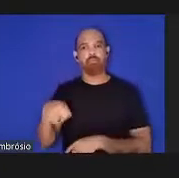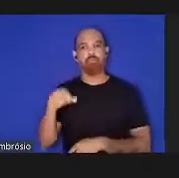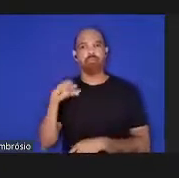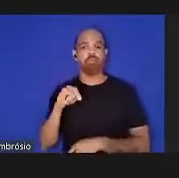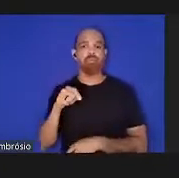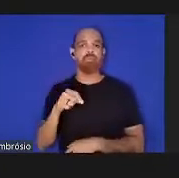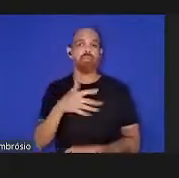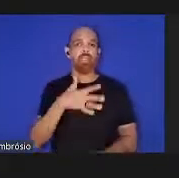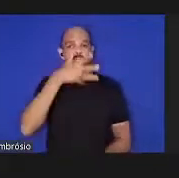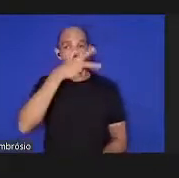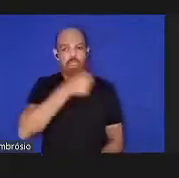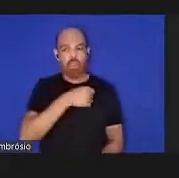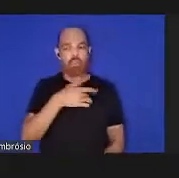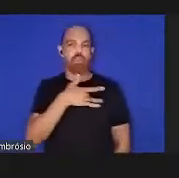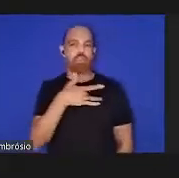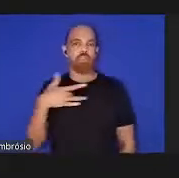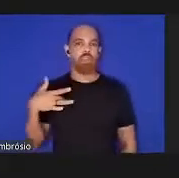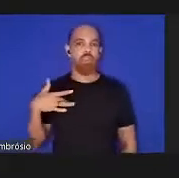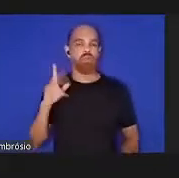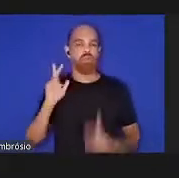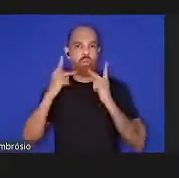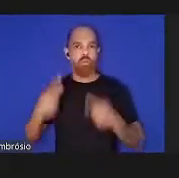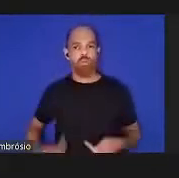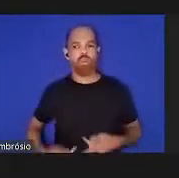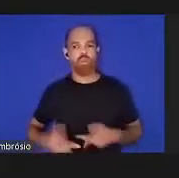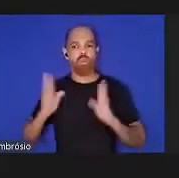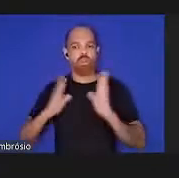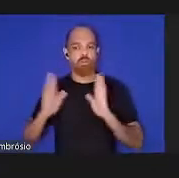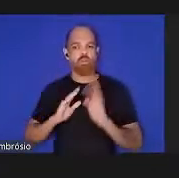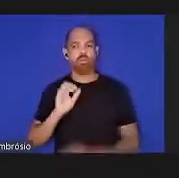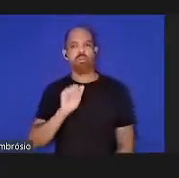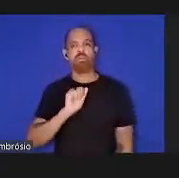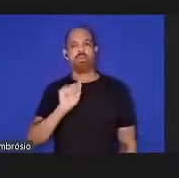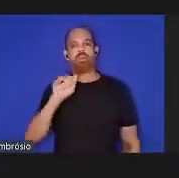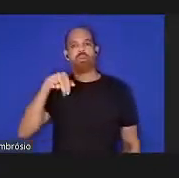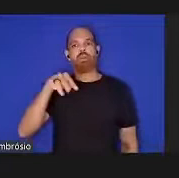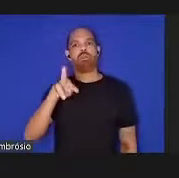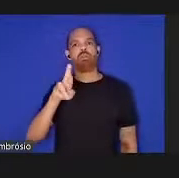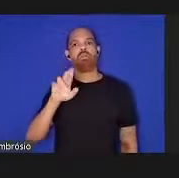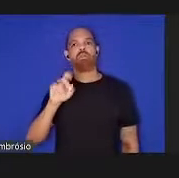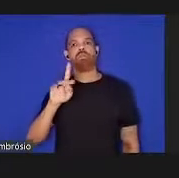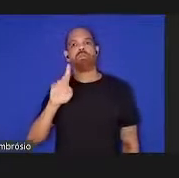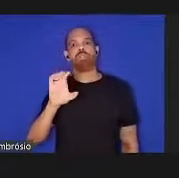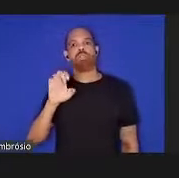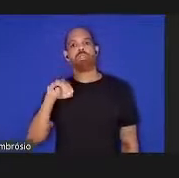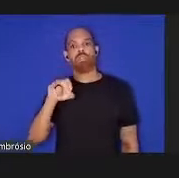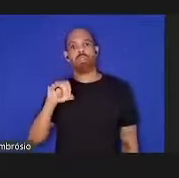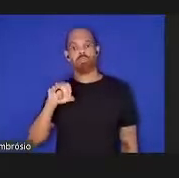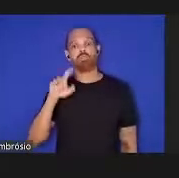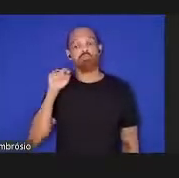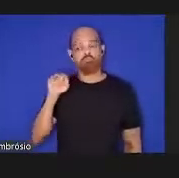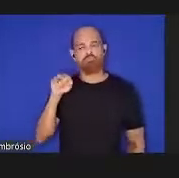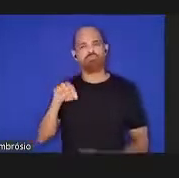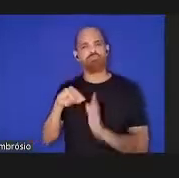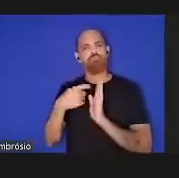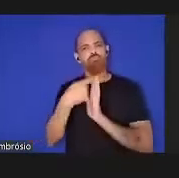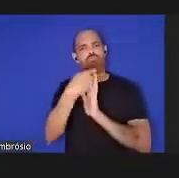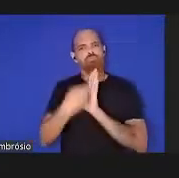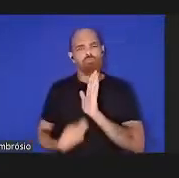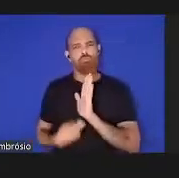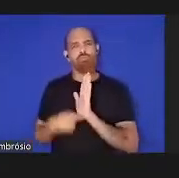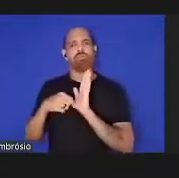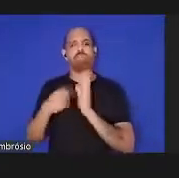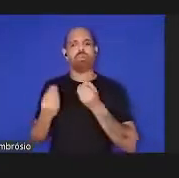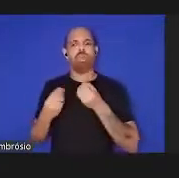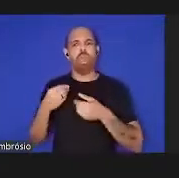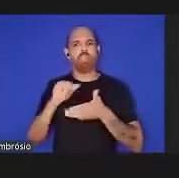a saúde humana na época do antropoceno esse relatório documentou a intensidade com que as atividades humanas